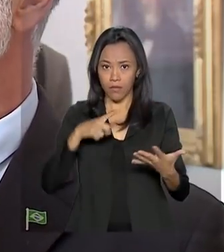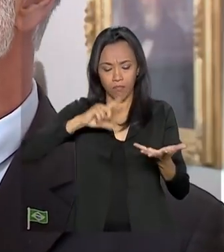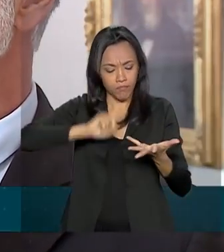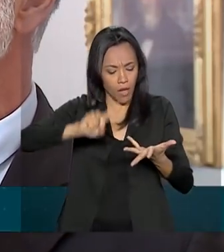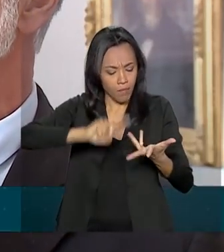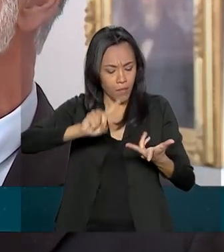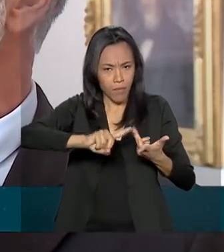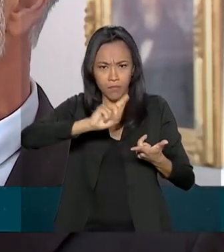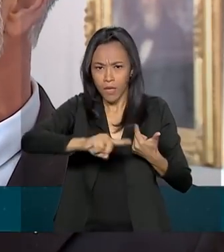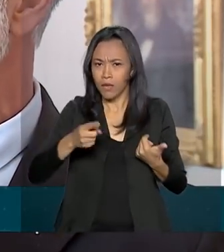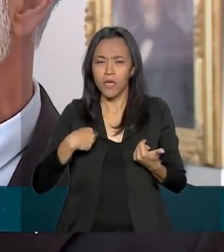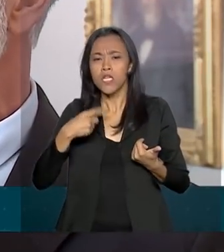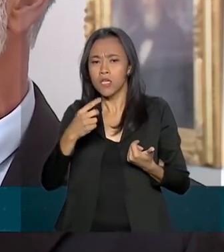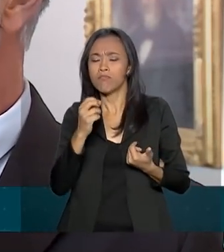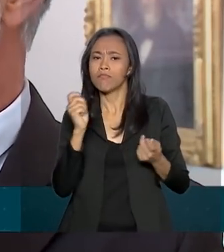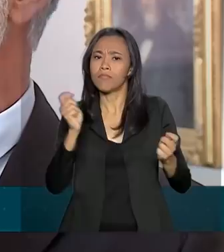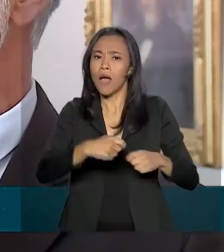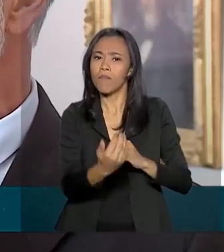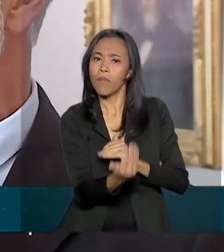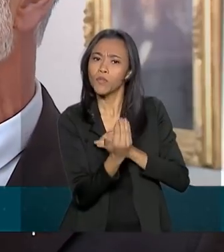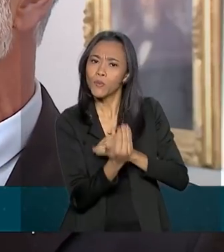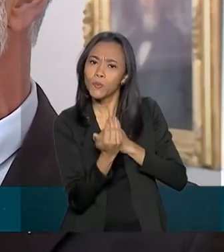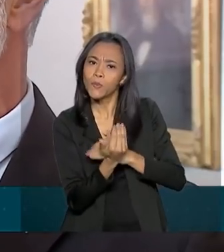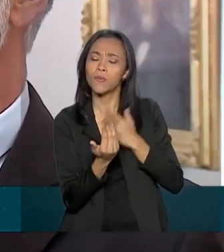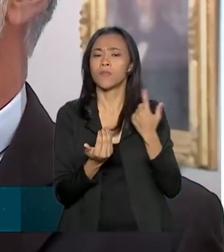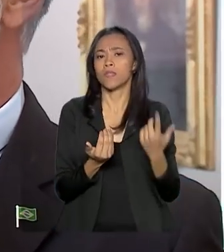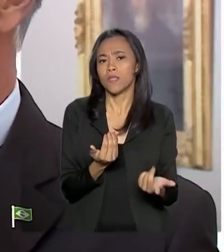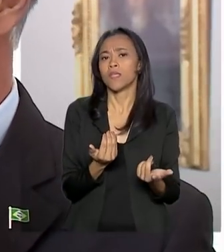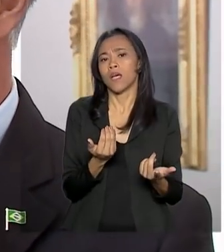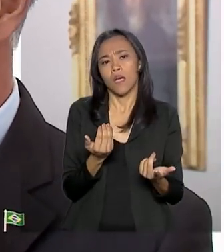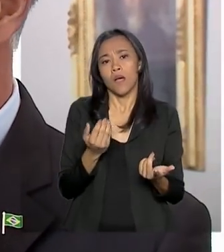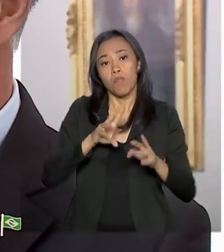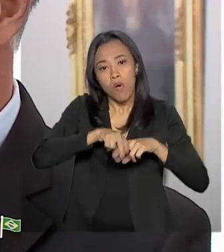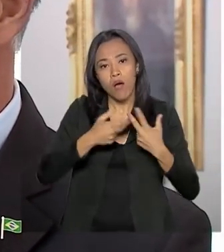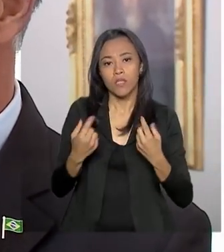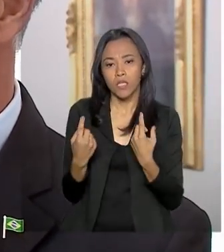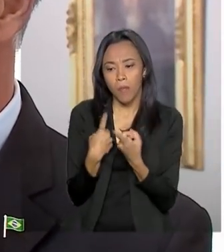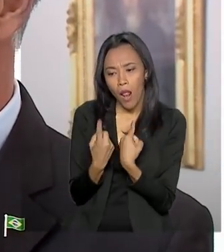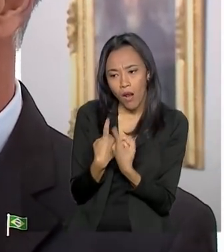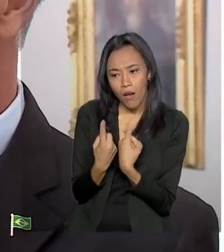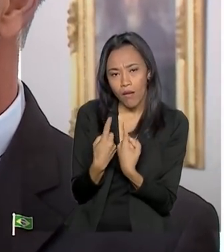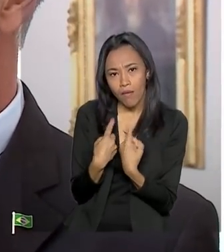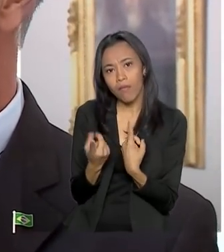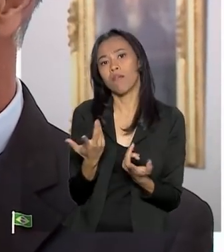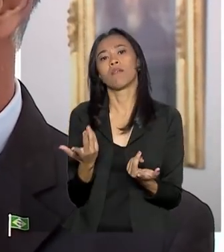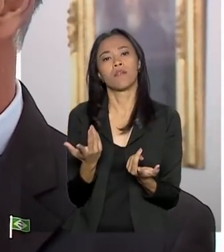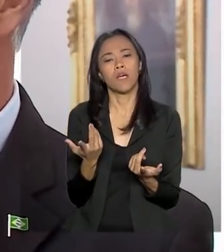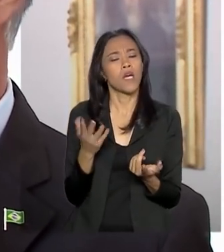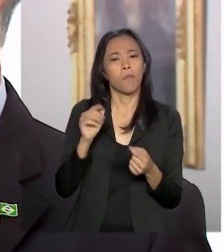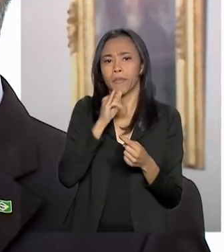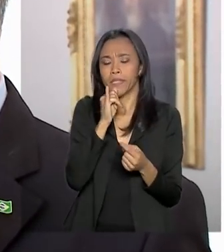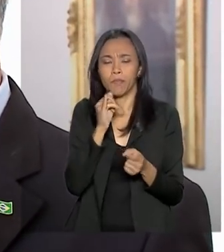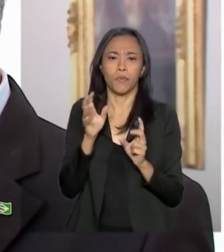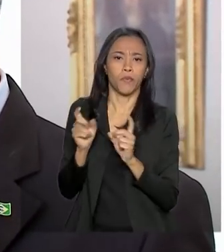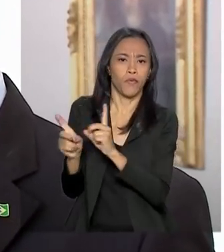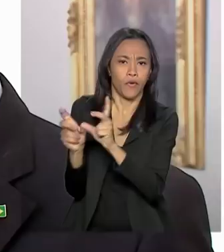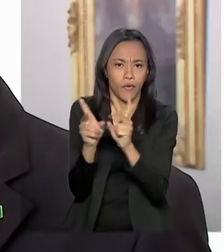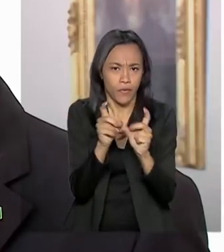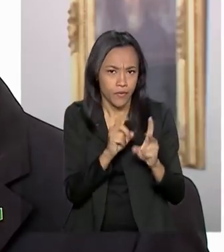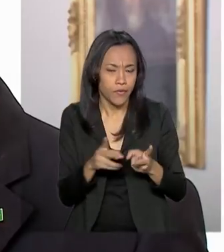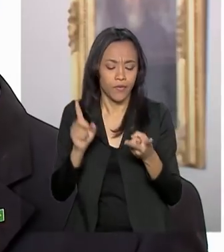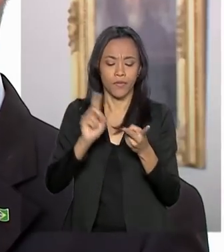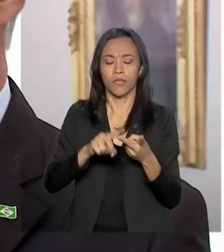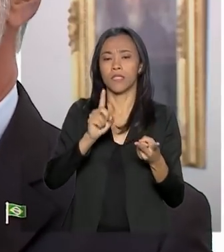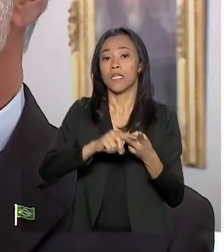toda uma série de benefícios que resultam disso. Maior nível de comércio, maior nível de